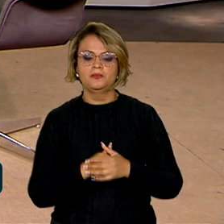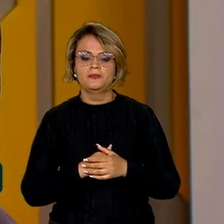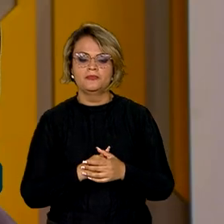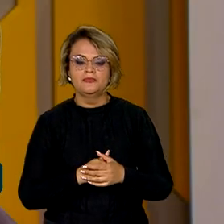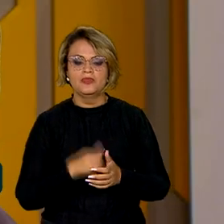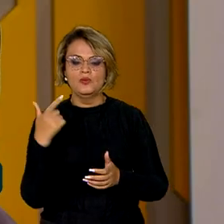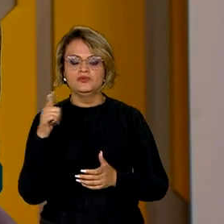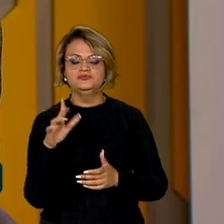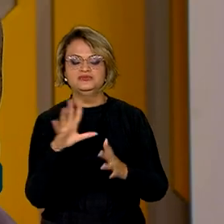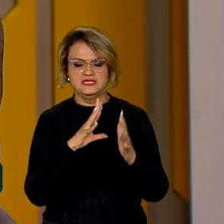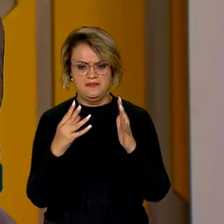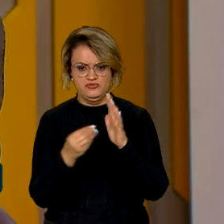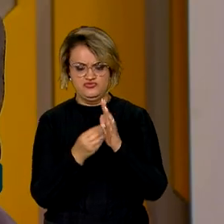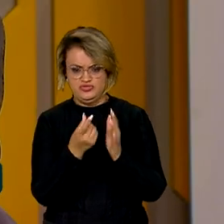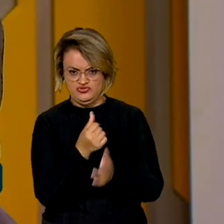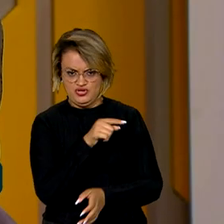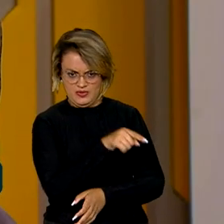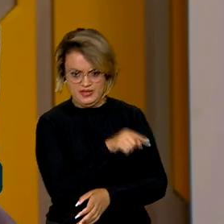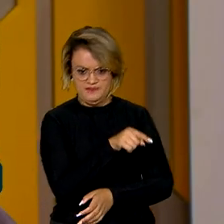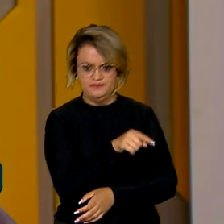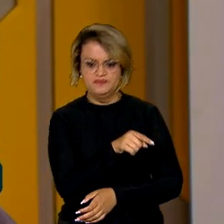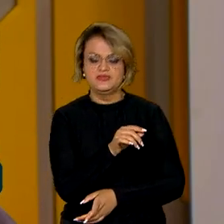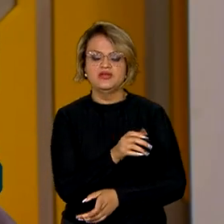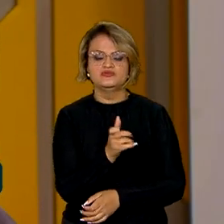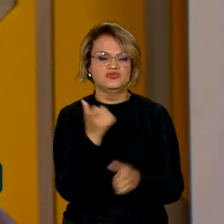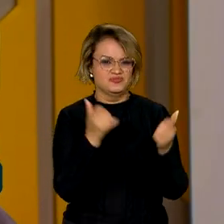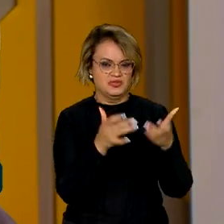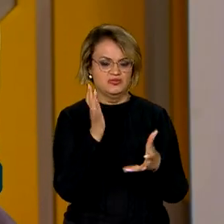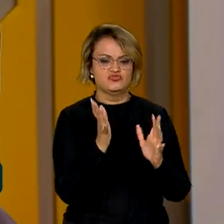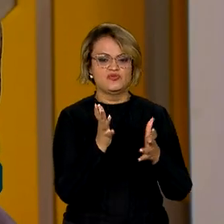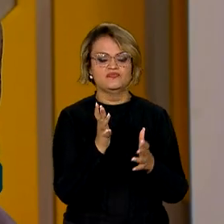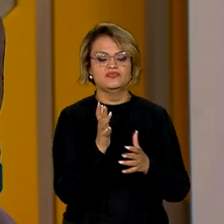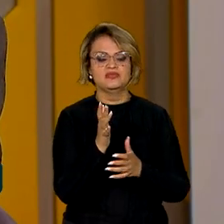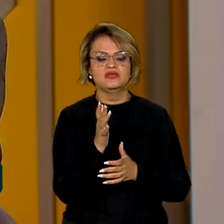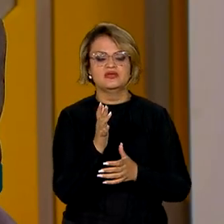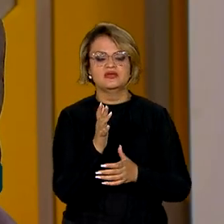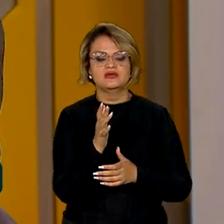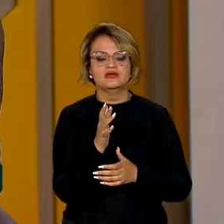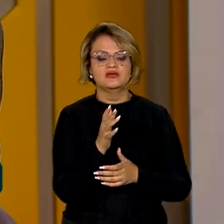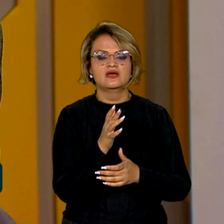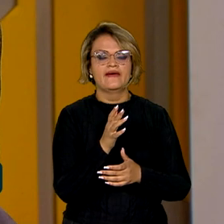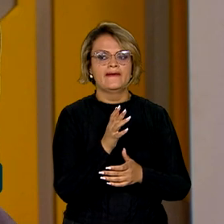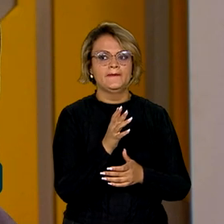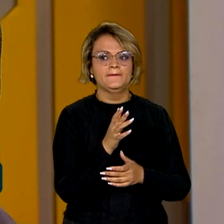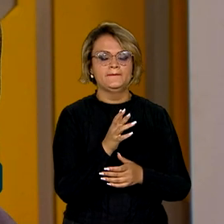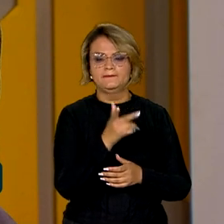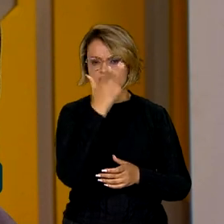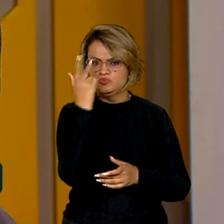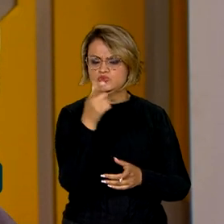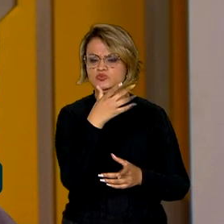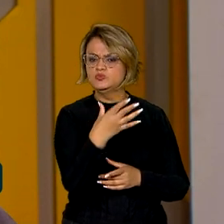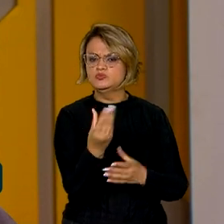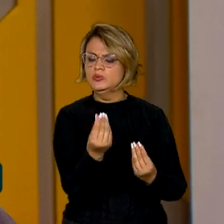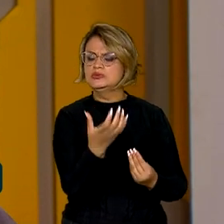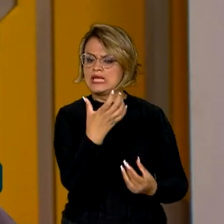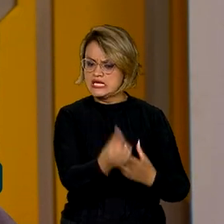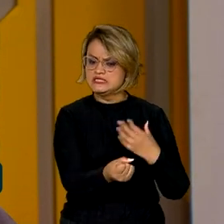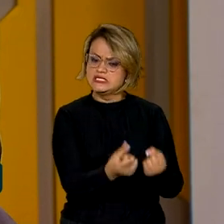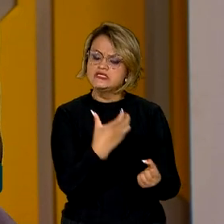fundo Amazônia, ele, como a senhora mesma colocou, tem recebido bastante adesão de